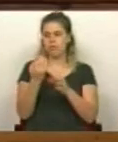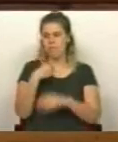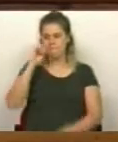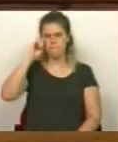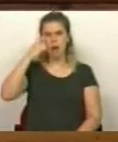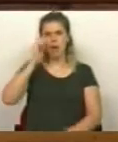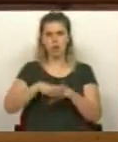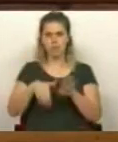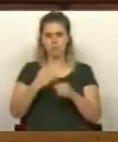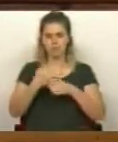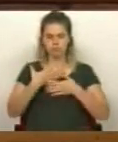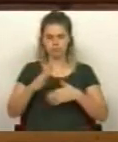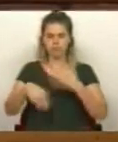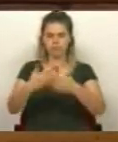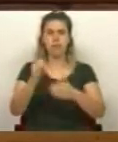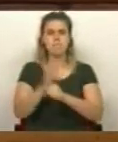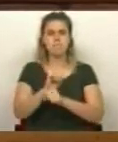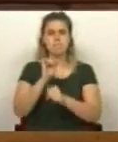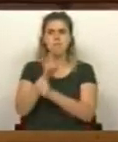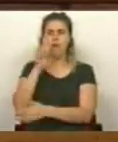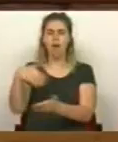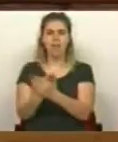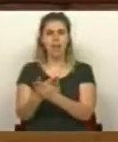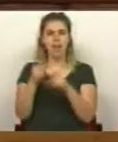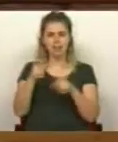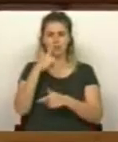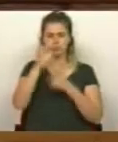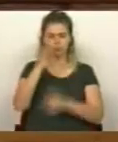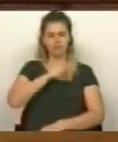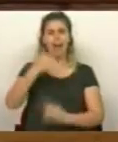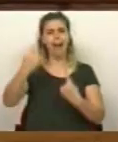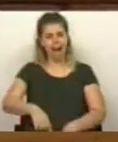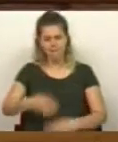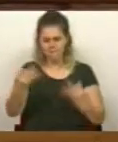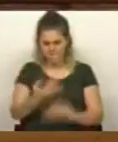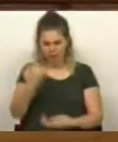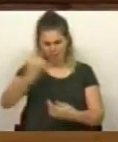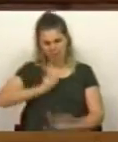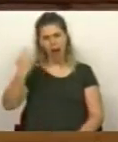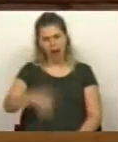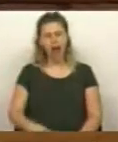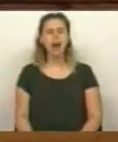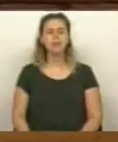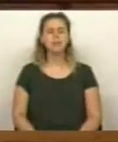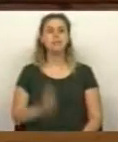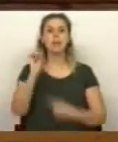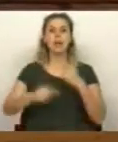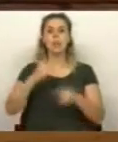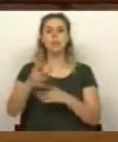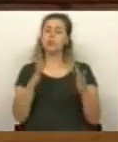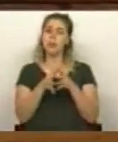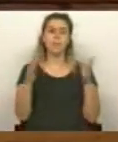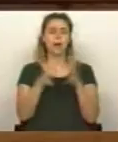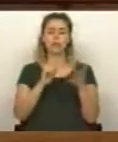penalizados, uma vez que o descongelamento impediu a valorização a que estes profissionais tinham efetivamente direito. Depois, a